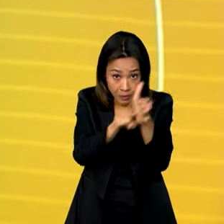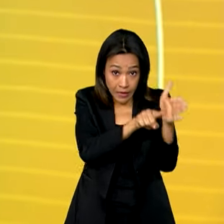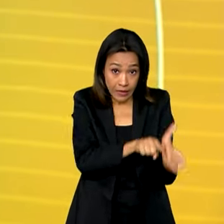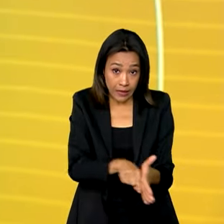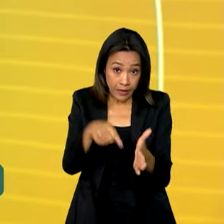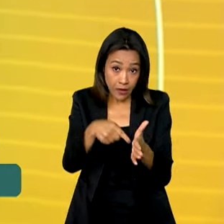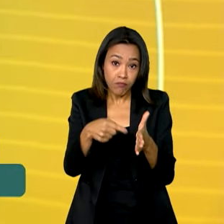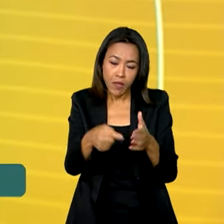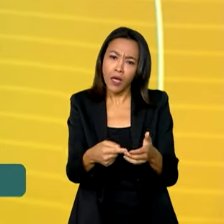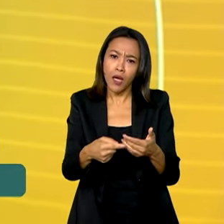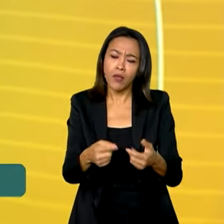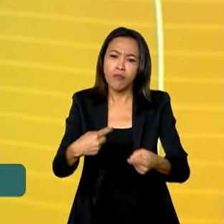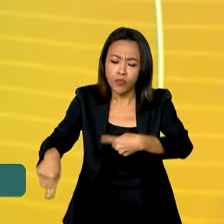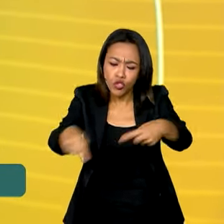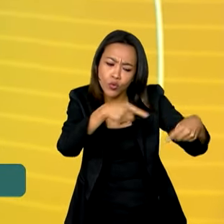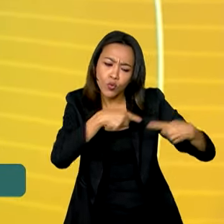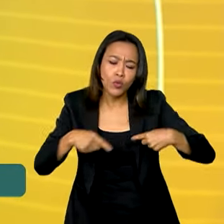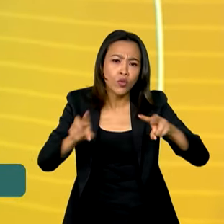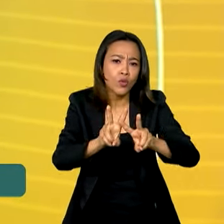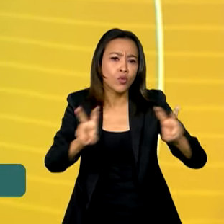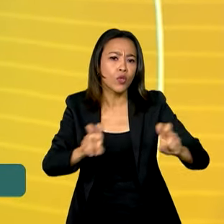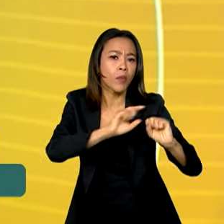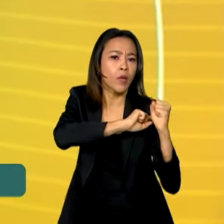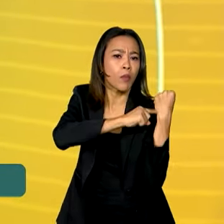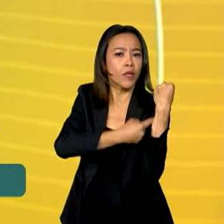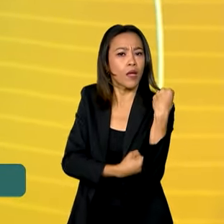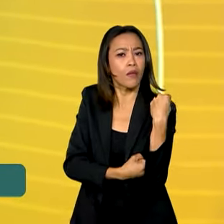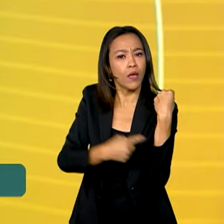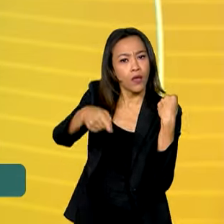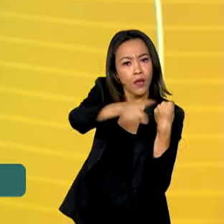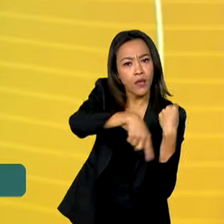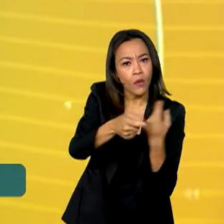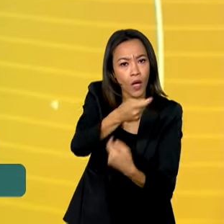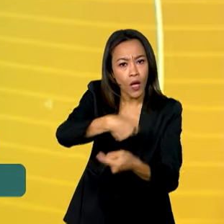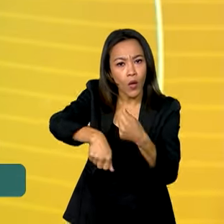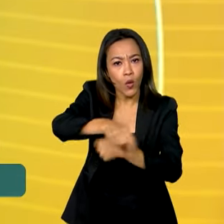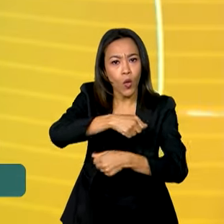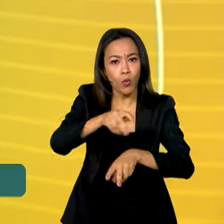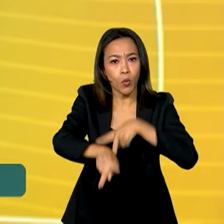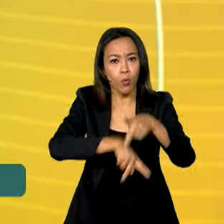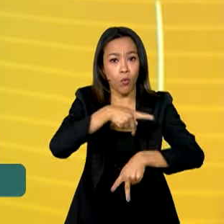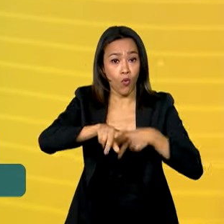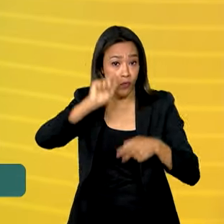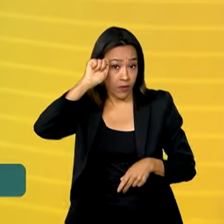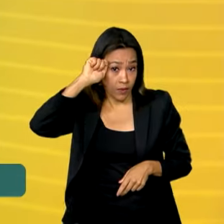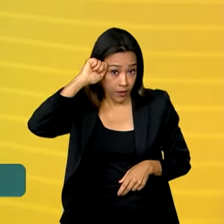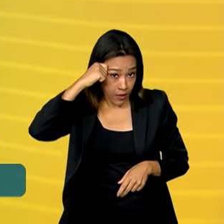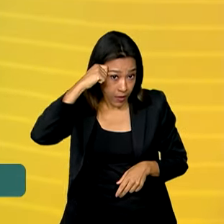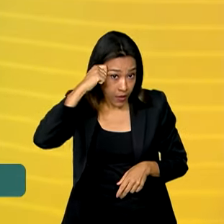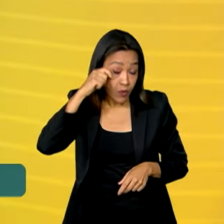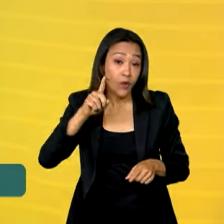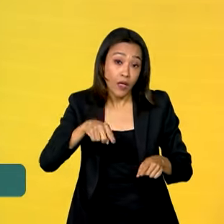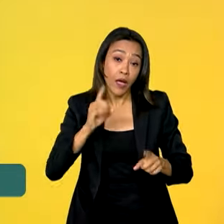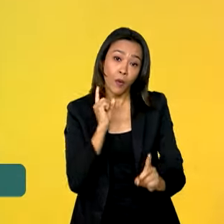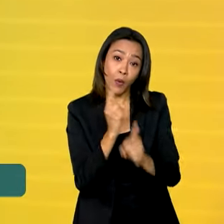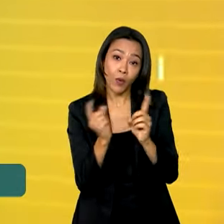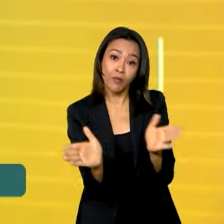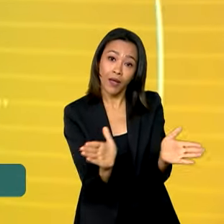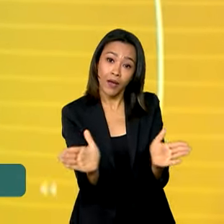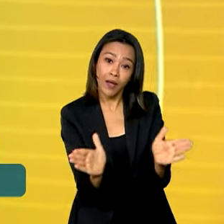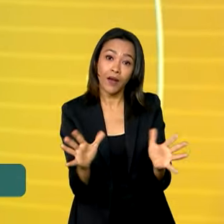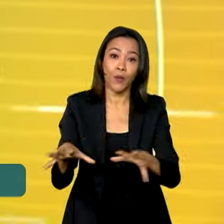um debate sobre o empoderamento econômico da população negra em um evento paralelo ao G20 no Brasil.